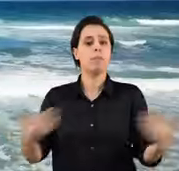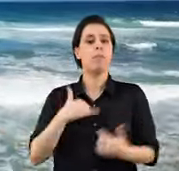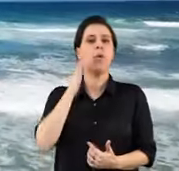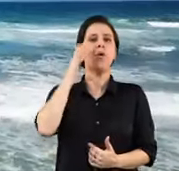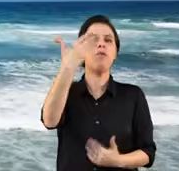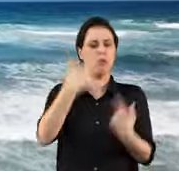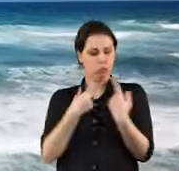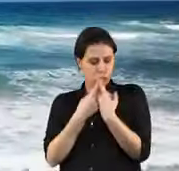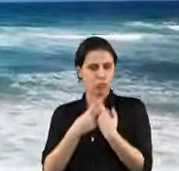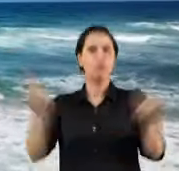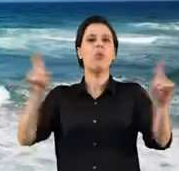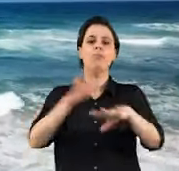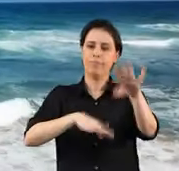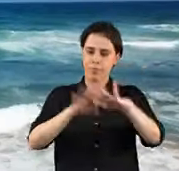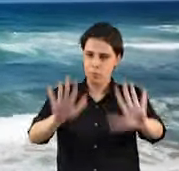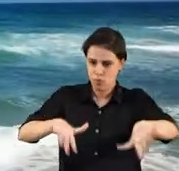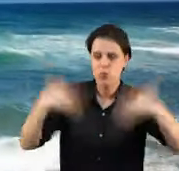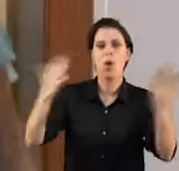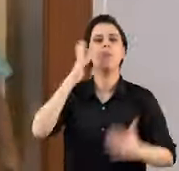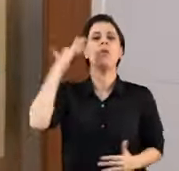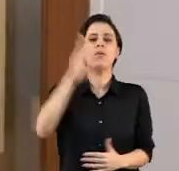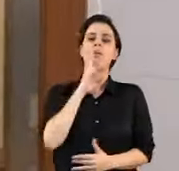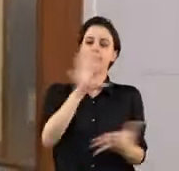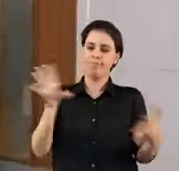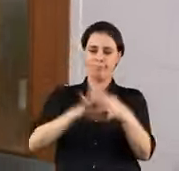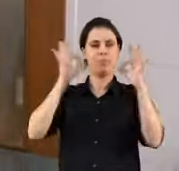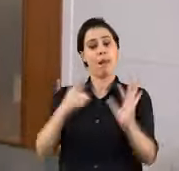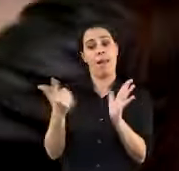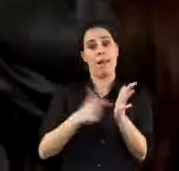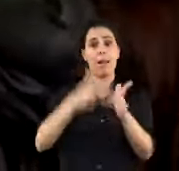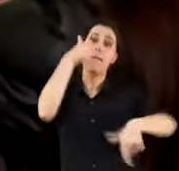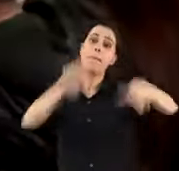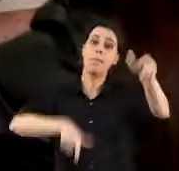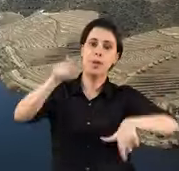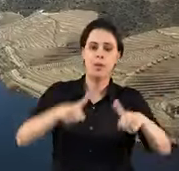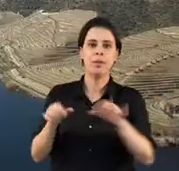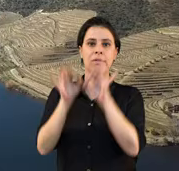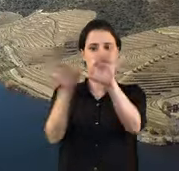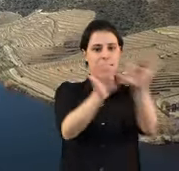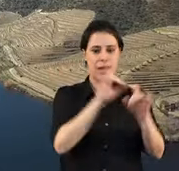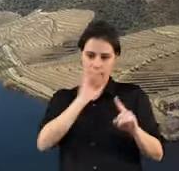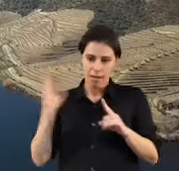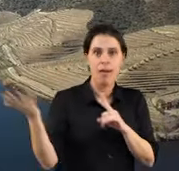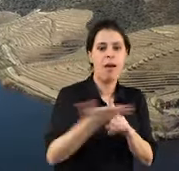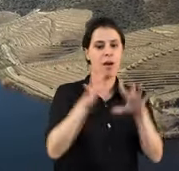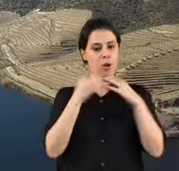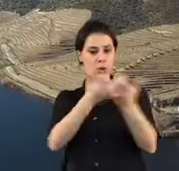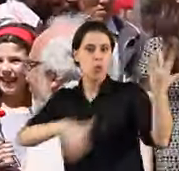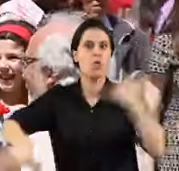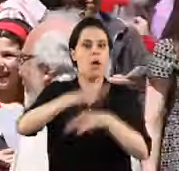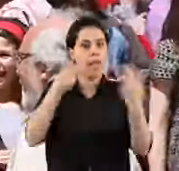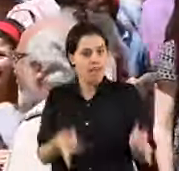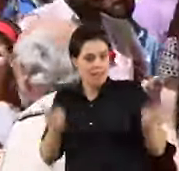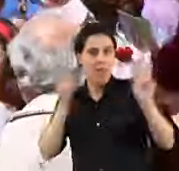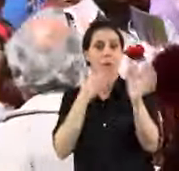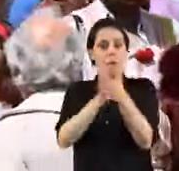Temos um futuro diferente a construir. Um futuro que responda às necessidades das pessoas, em harmonia com a natureza. Uma sociedade